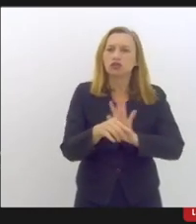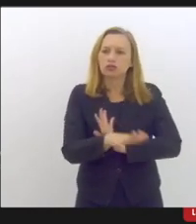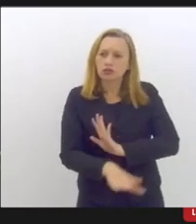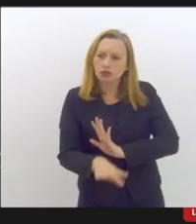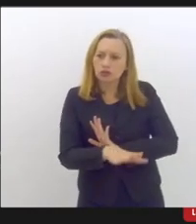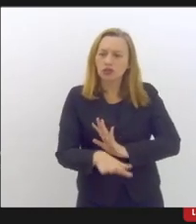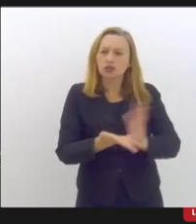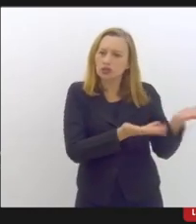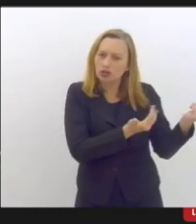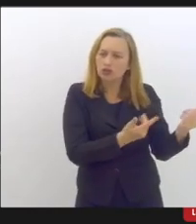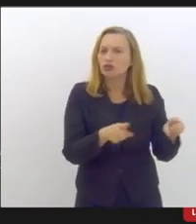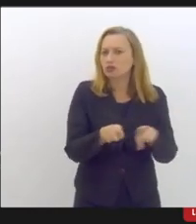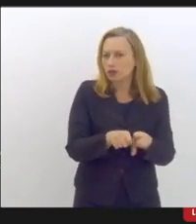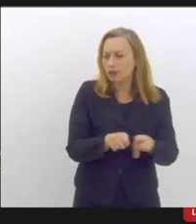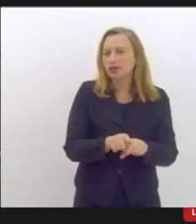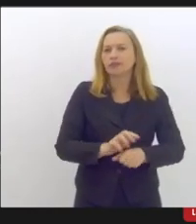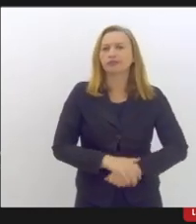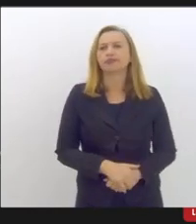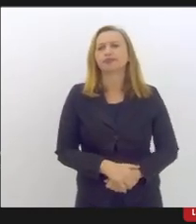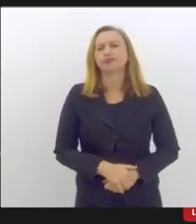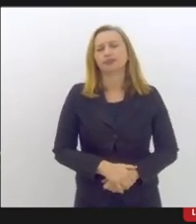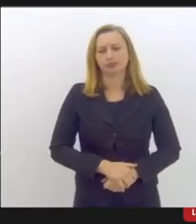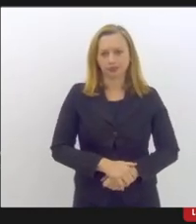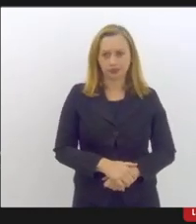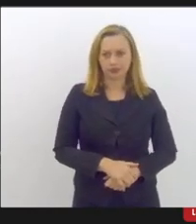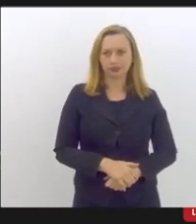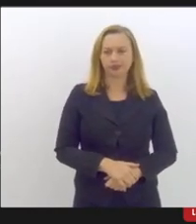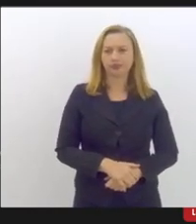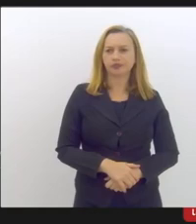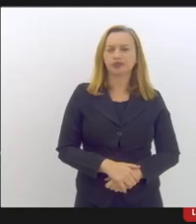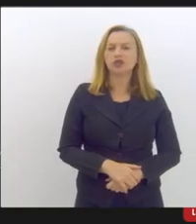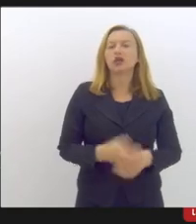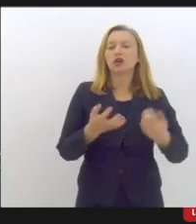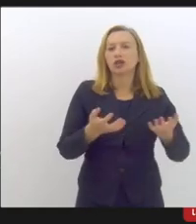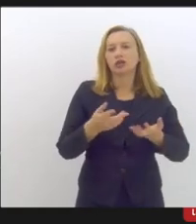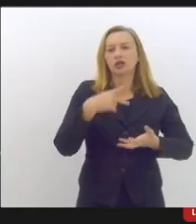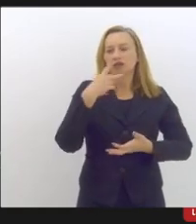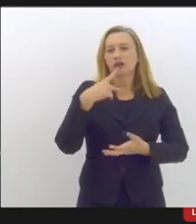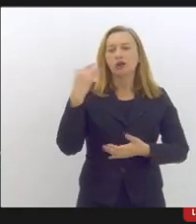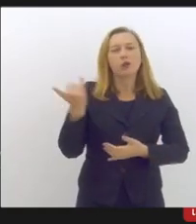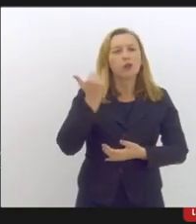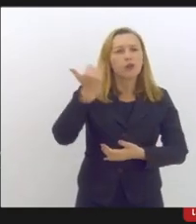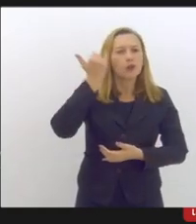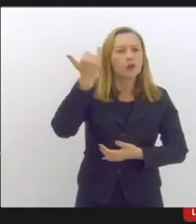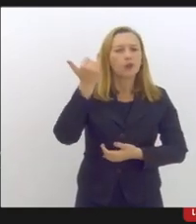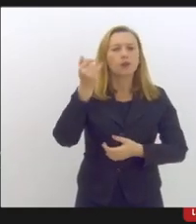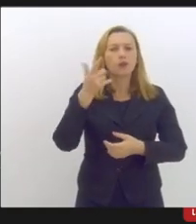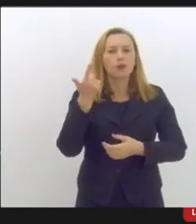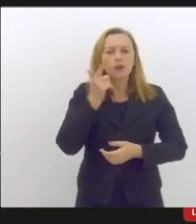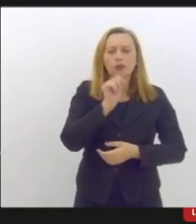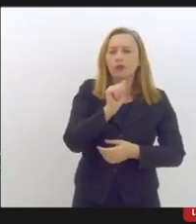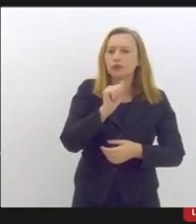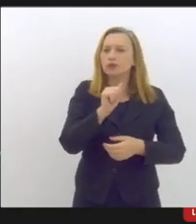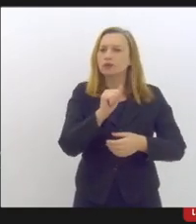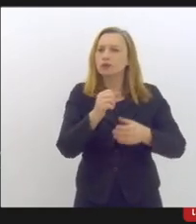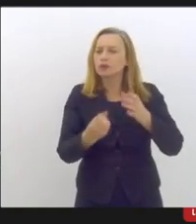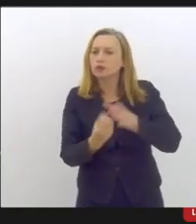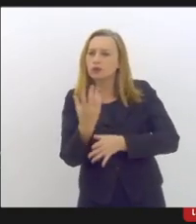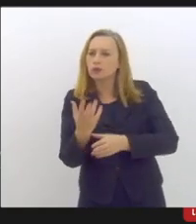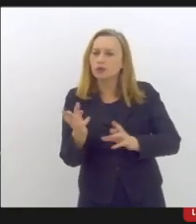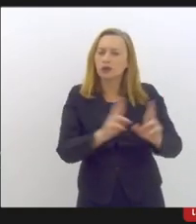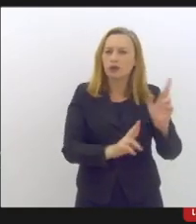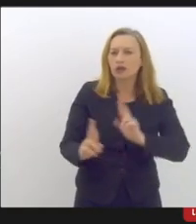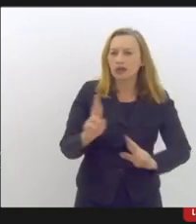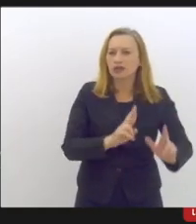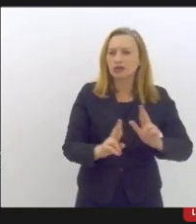juventude principalmente né é e aí eu queria dizer aqui da importância da gente conseguir construir uma relação entre a